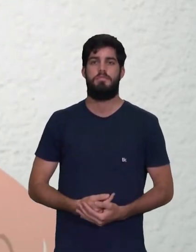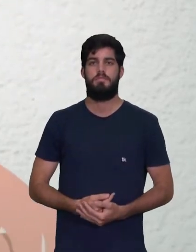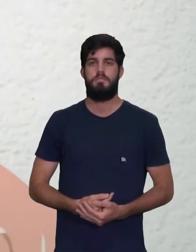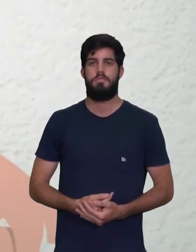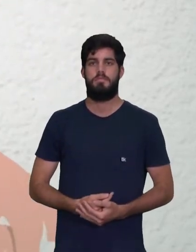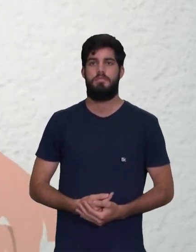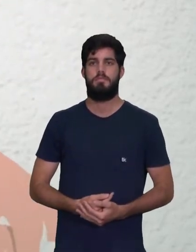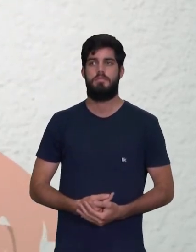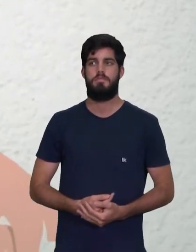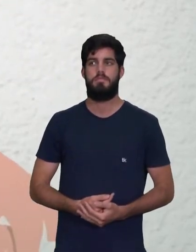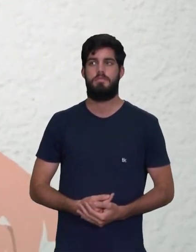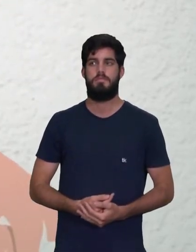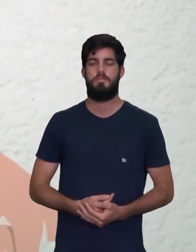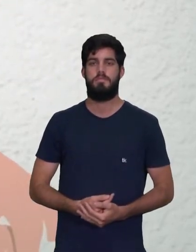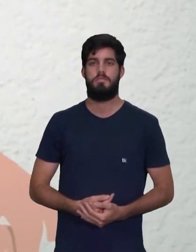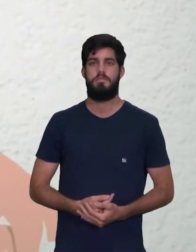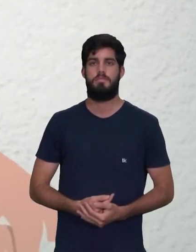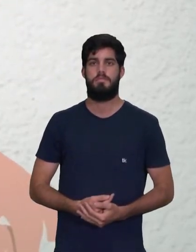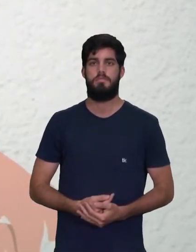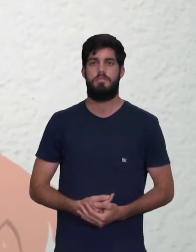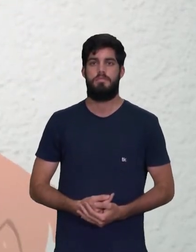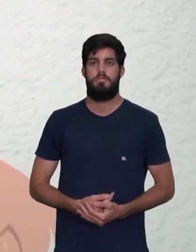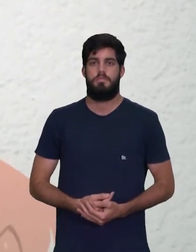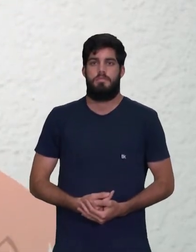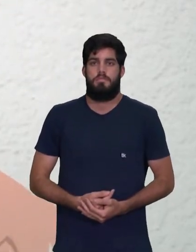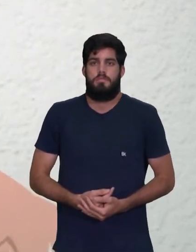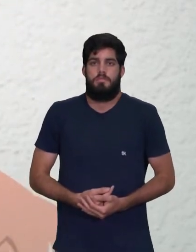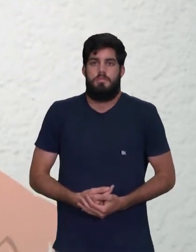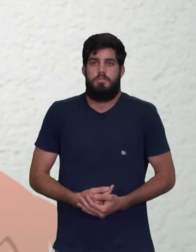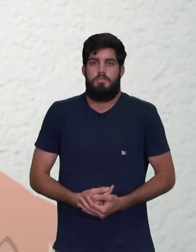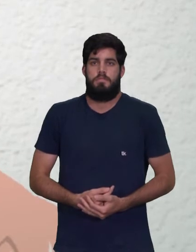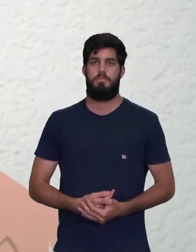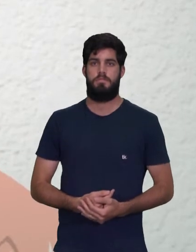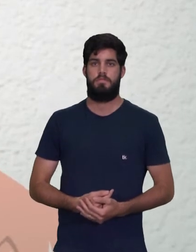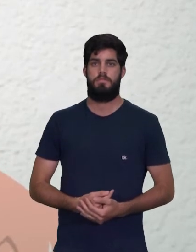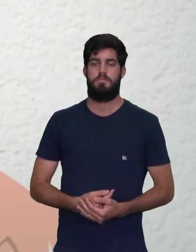Contraia os ombros em direção às orelhas.